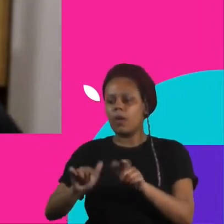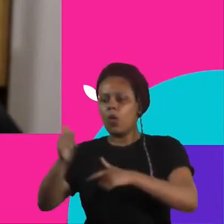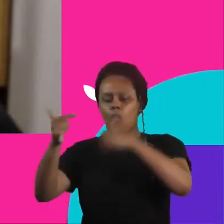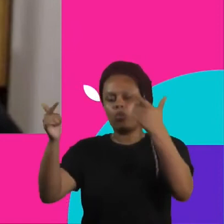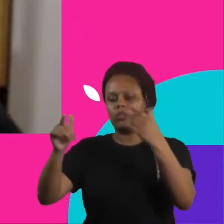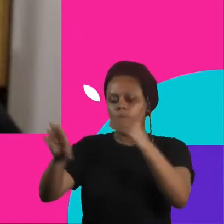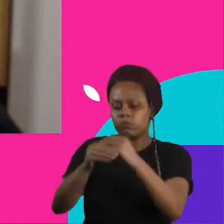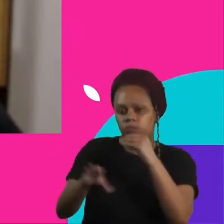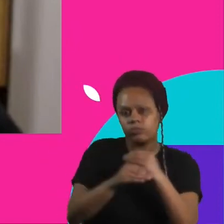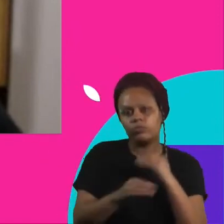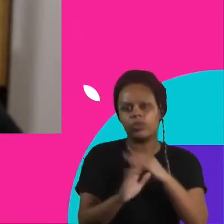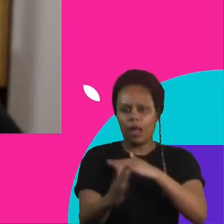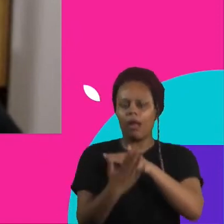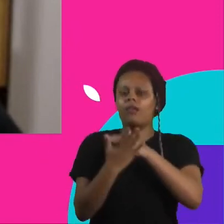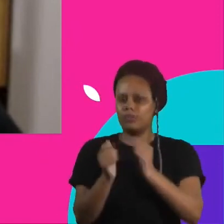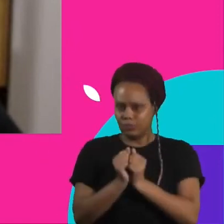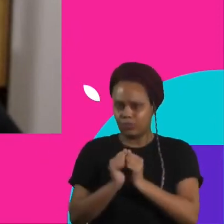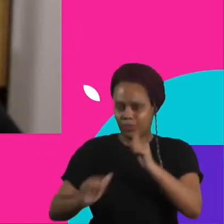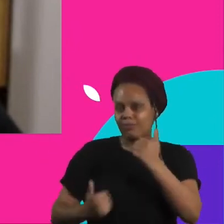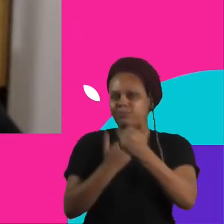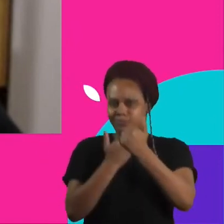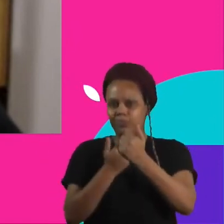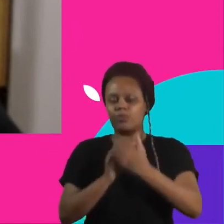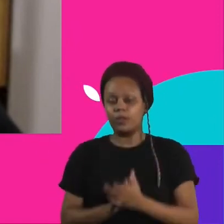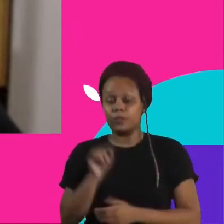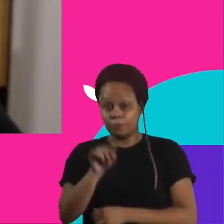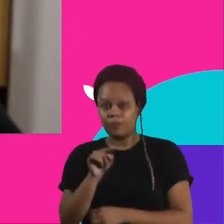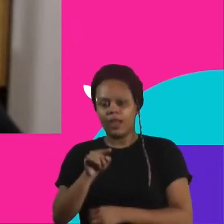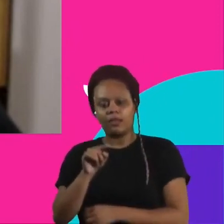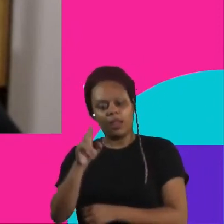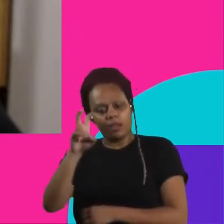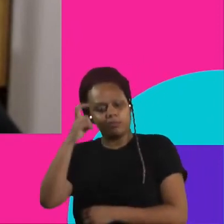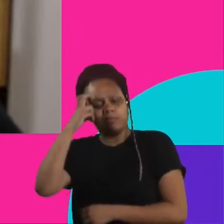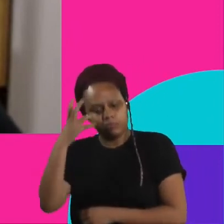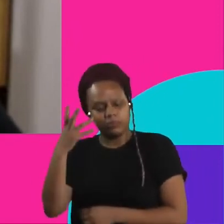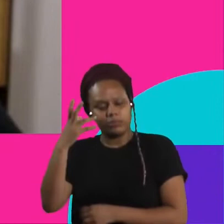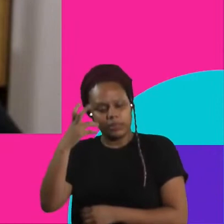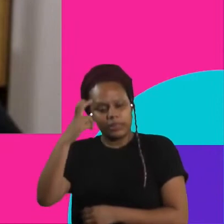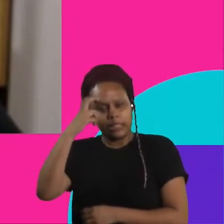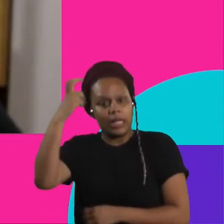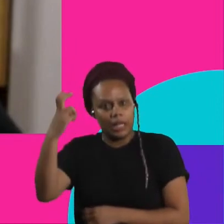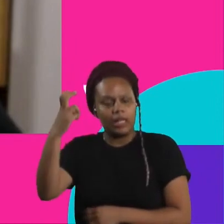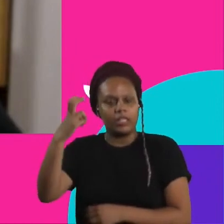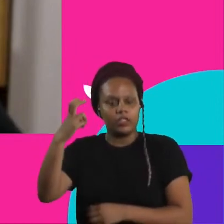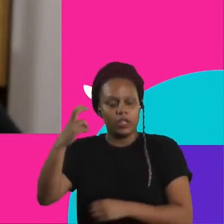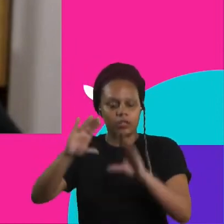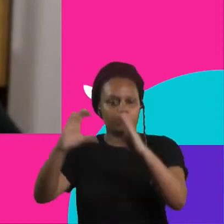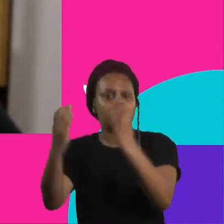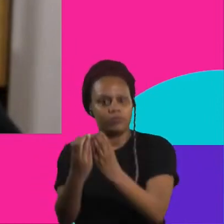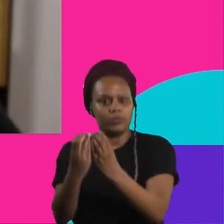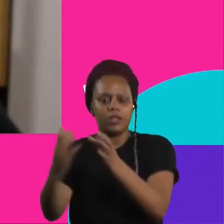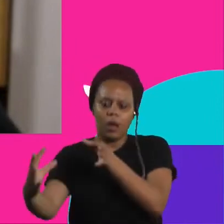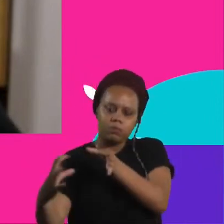essa que é a verdadeira mobilização da inteligência coletiva. É isso que é mobilizar a inteligência coletiva, né?